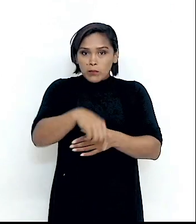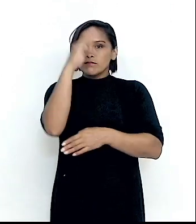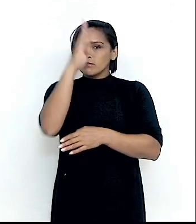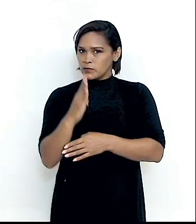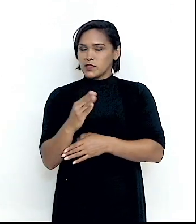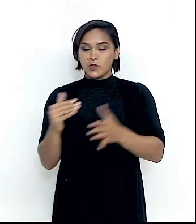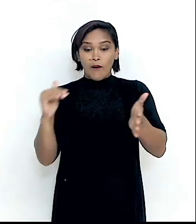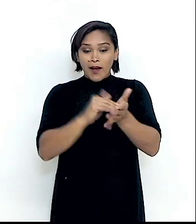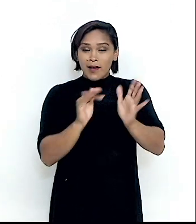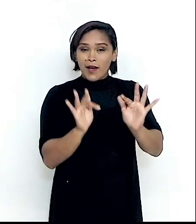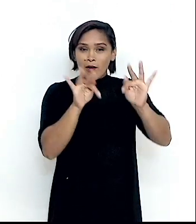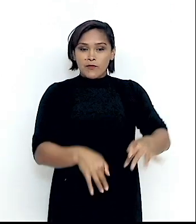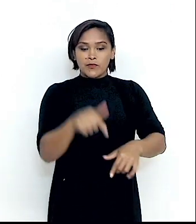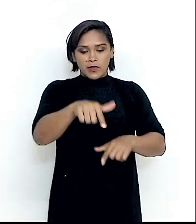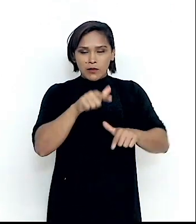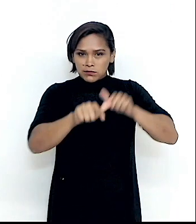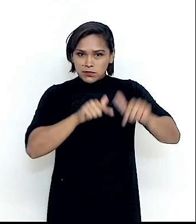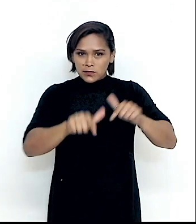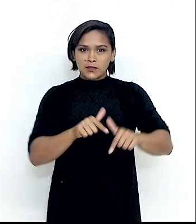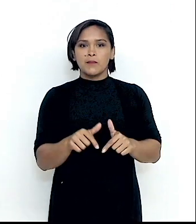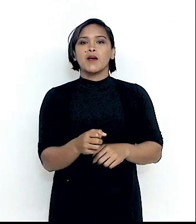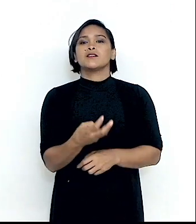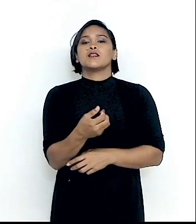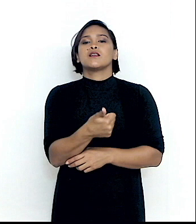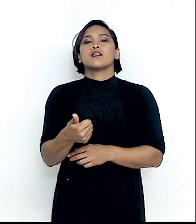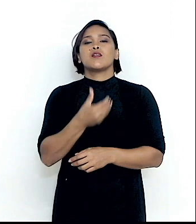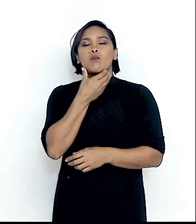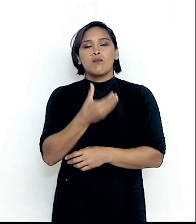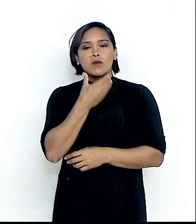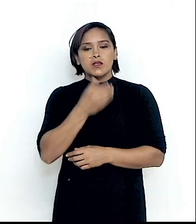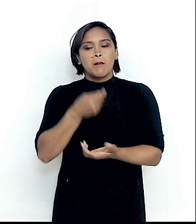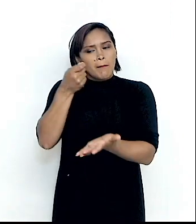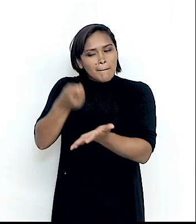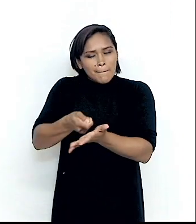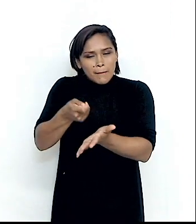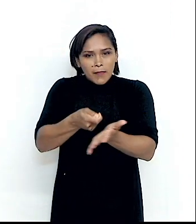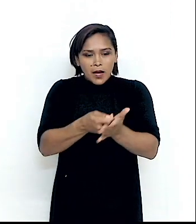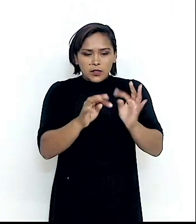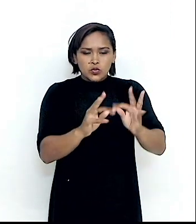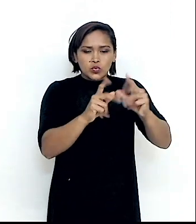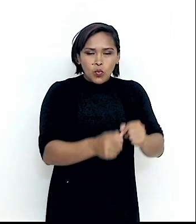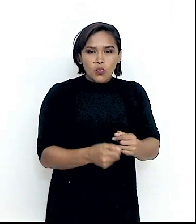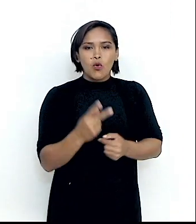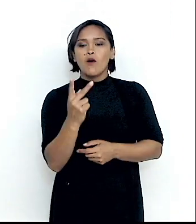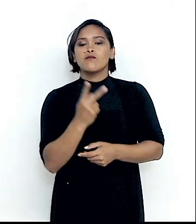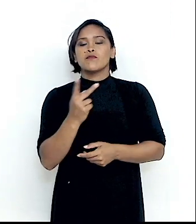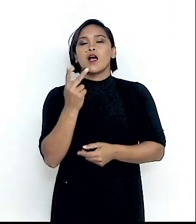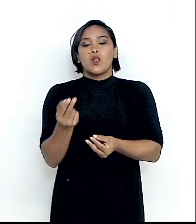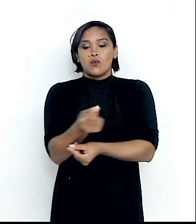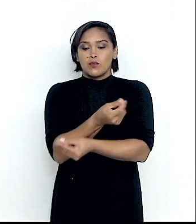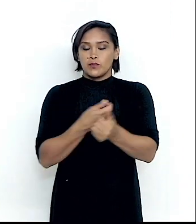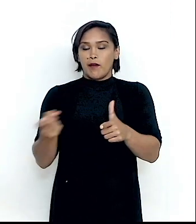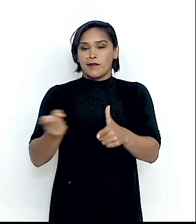até o final deste exercício, até o dia 31 de dezembro, pague o valor mínimo, pelo menos, da sua